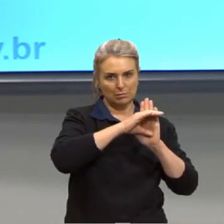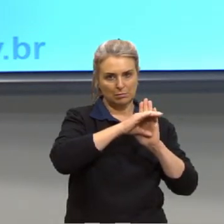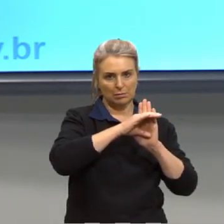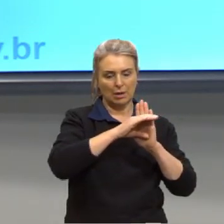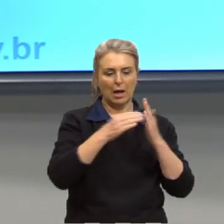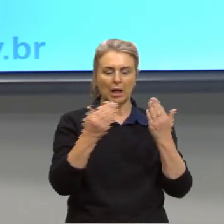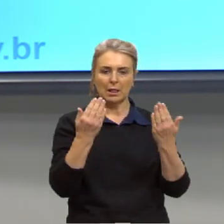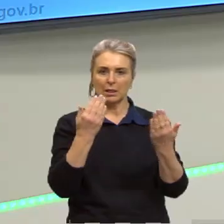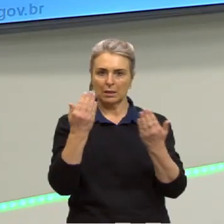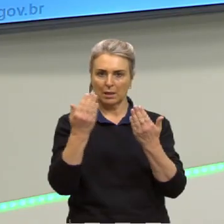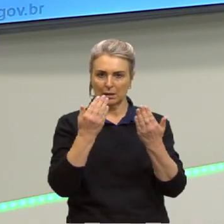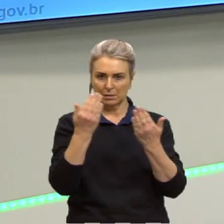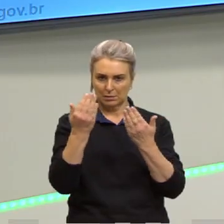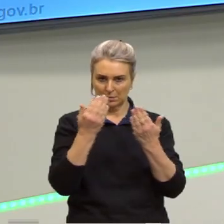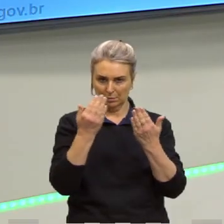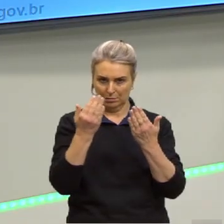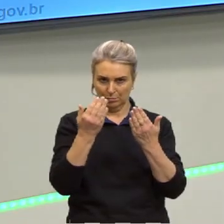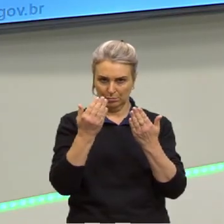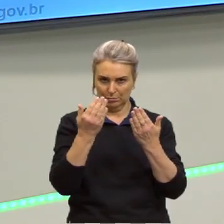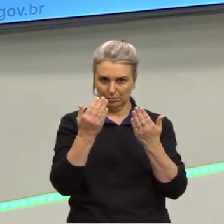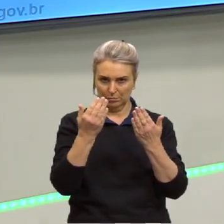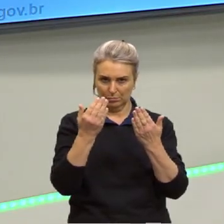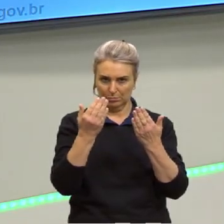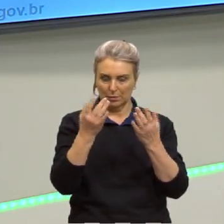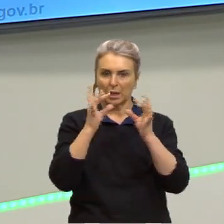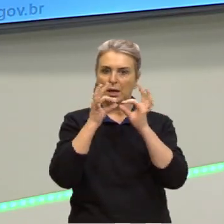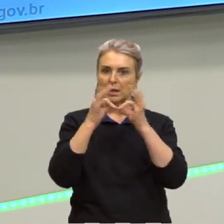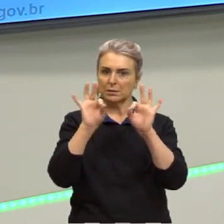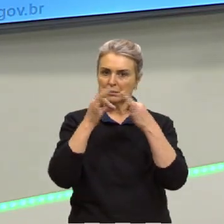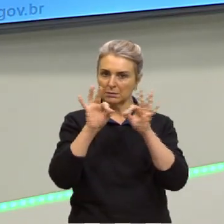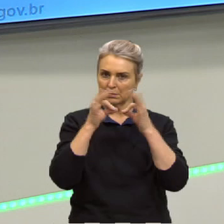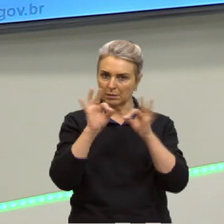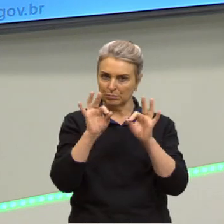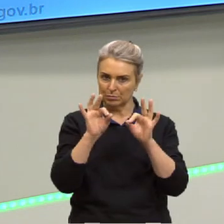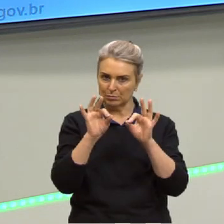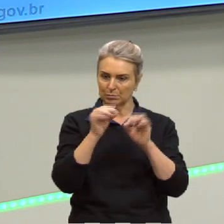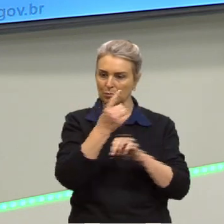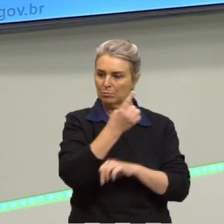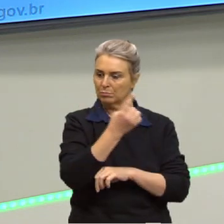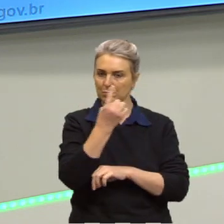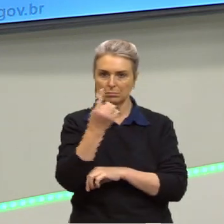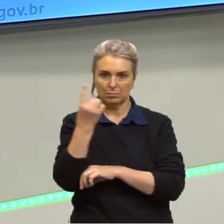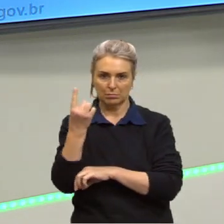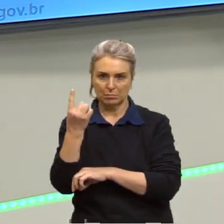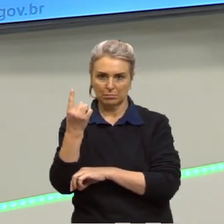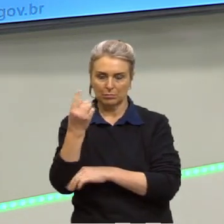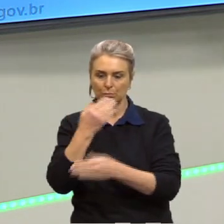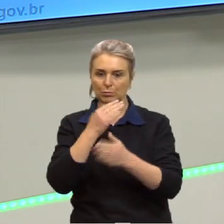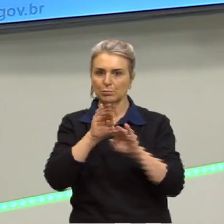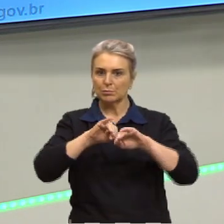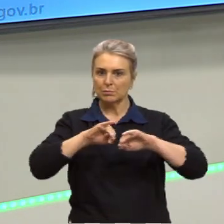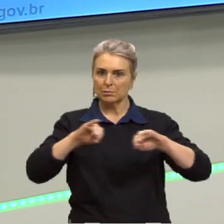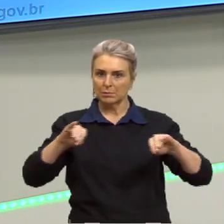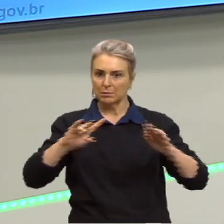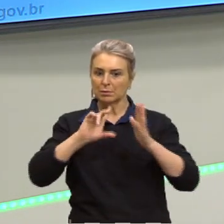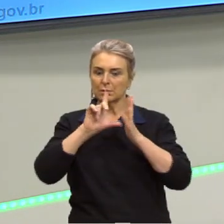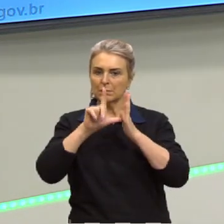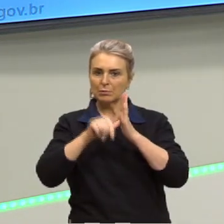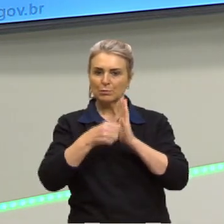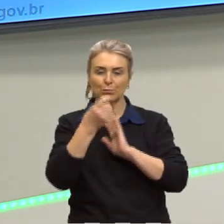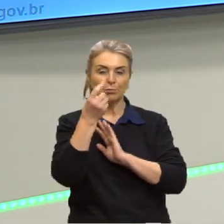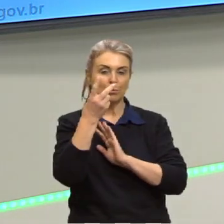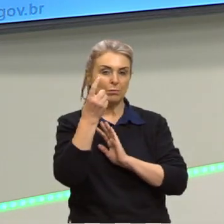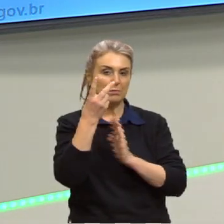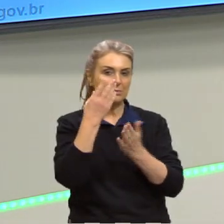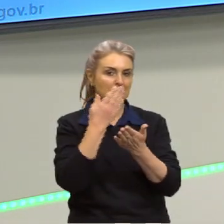análise sintática um por um detalhadamente. E eu tenho certeza que depois das 12 aulas de análise sintática,